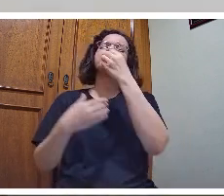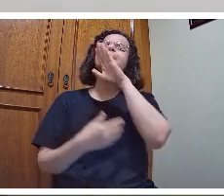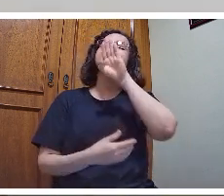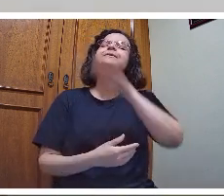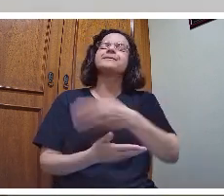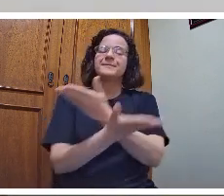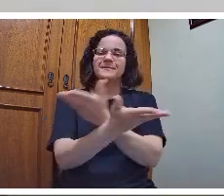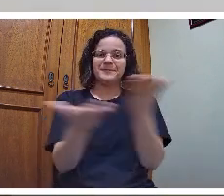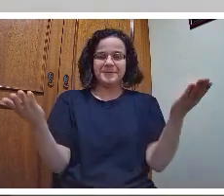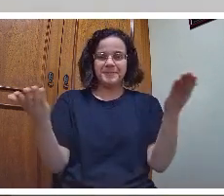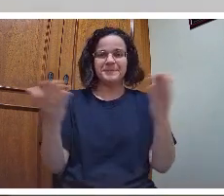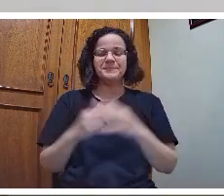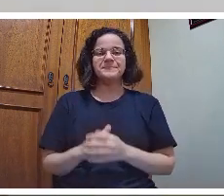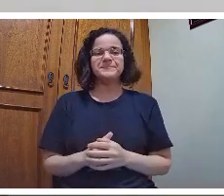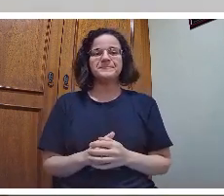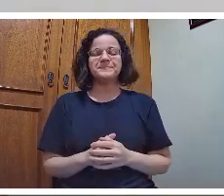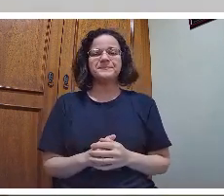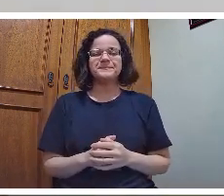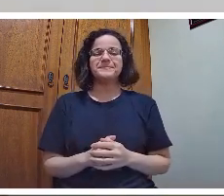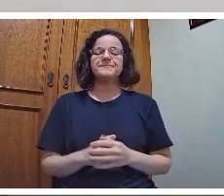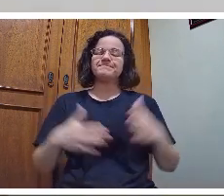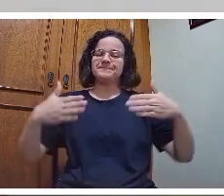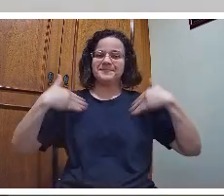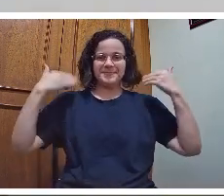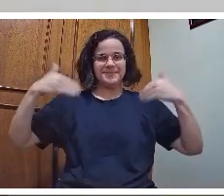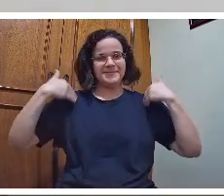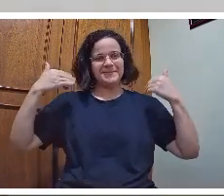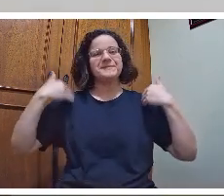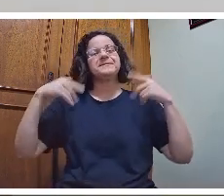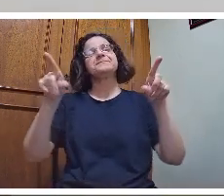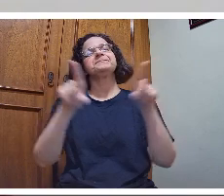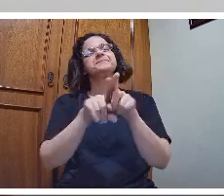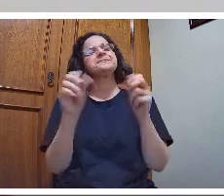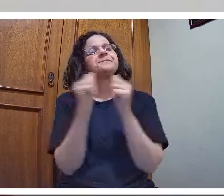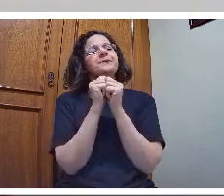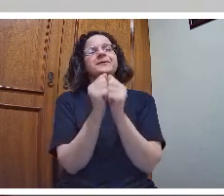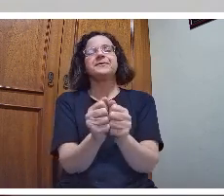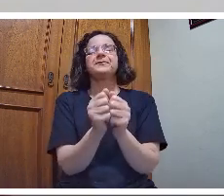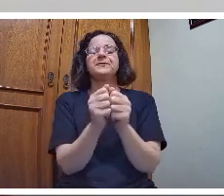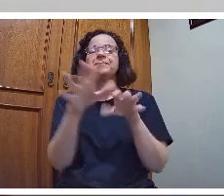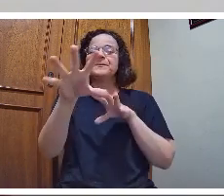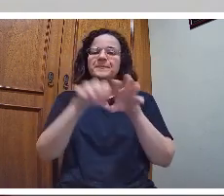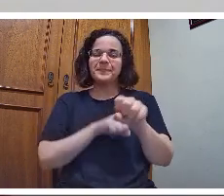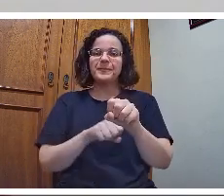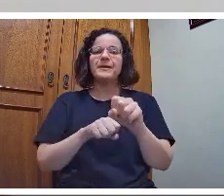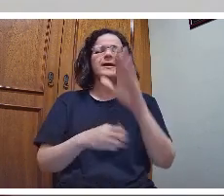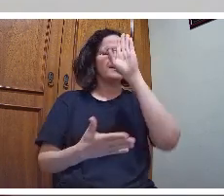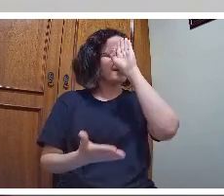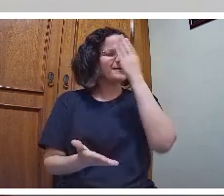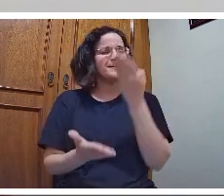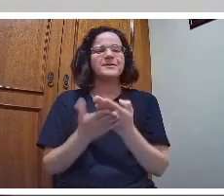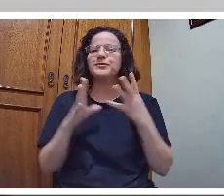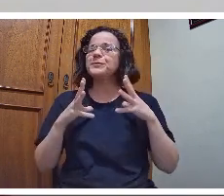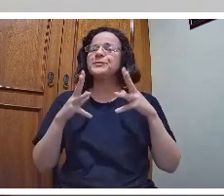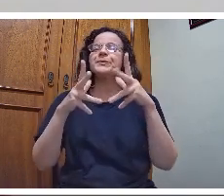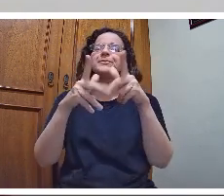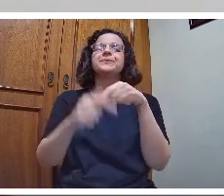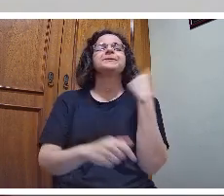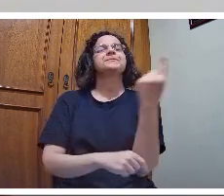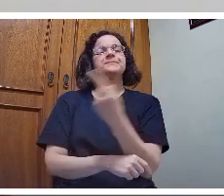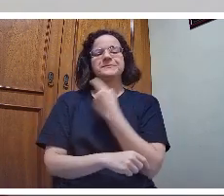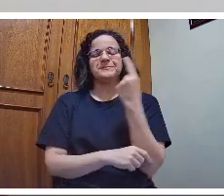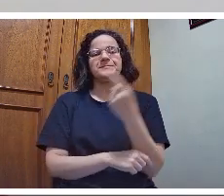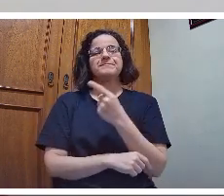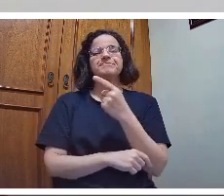Boa tarde a todos, pessoas. É uma alegria participar dessa formação. Tenho certeza que todos nós vamos poder